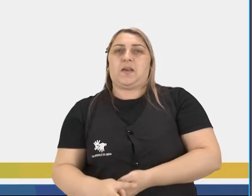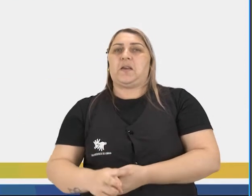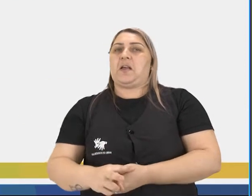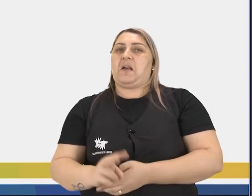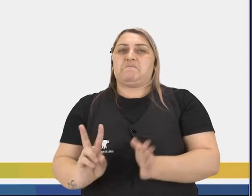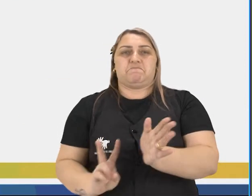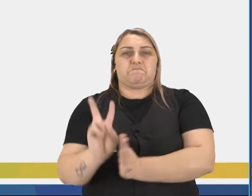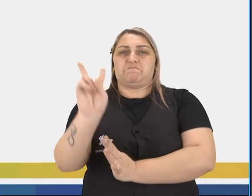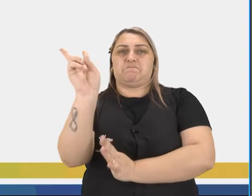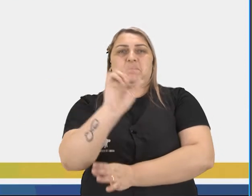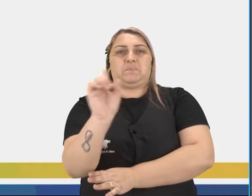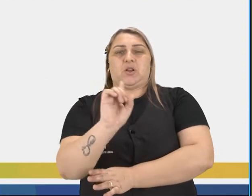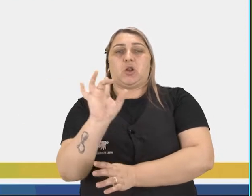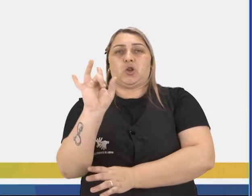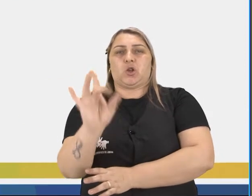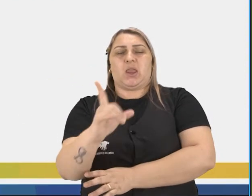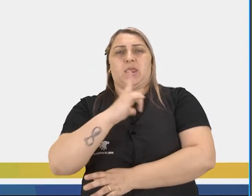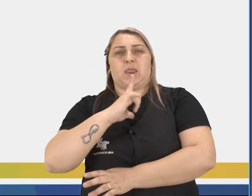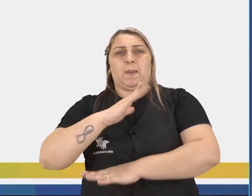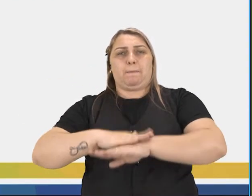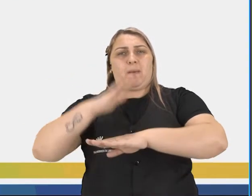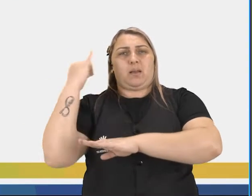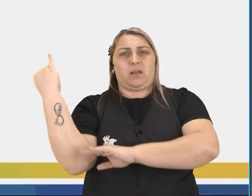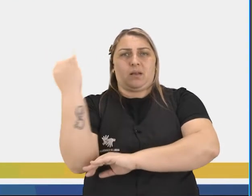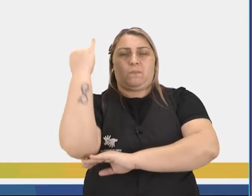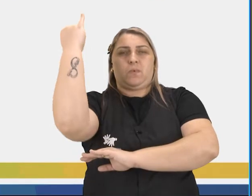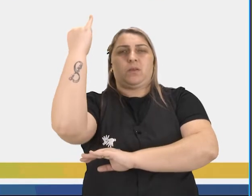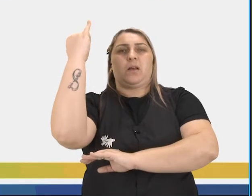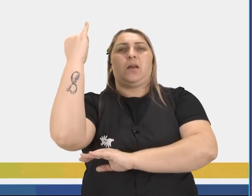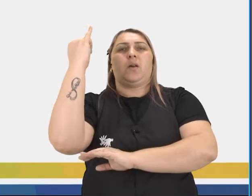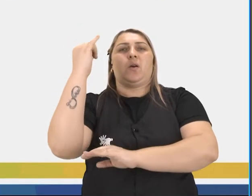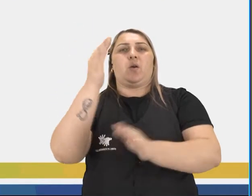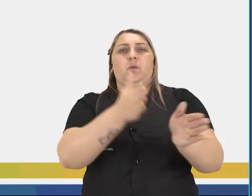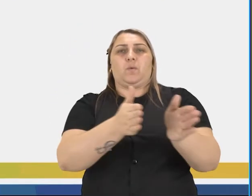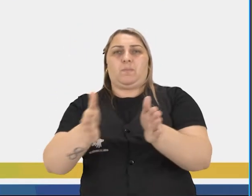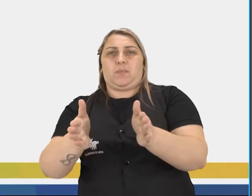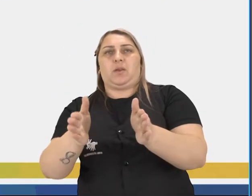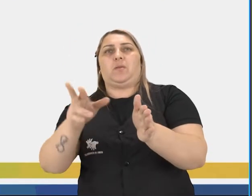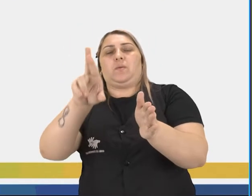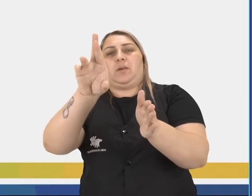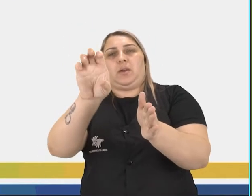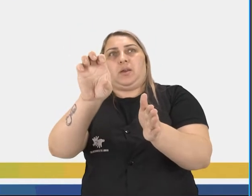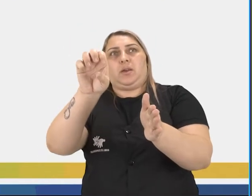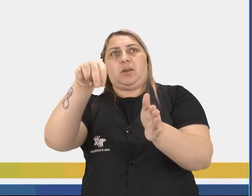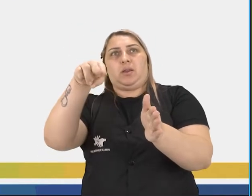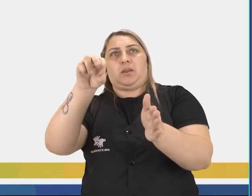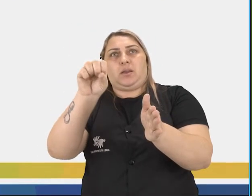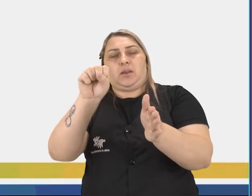muito valorizada, ela só foi ter mais importância lá no período do Renascimento.